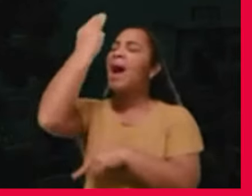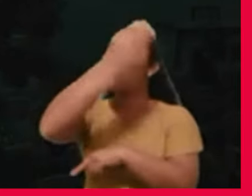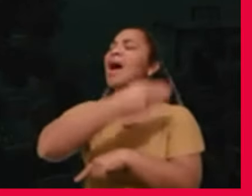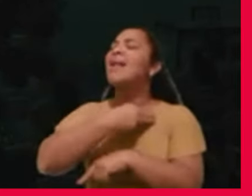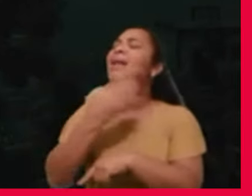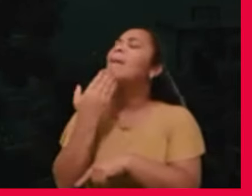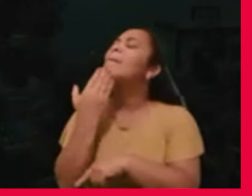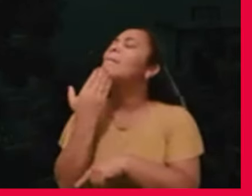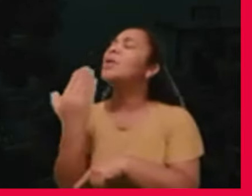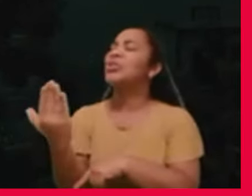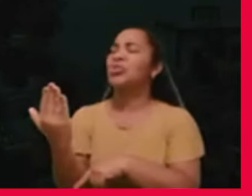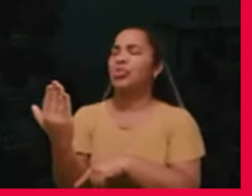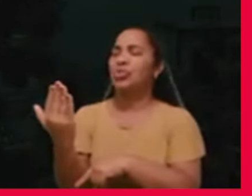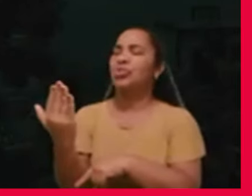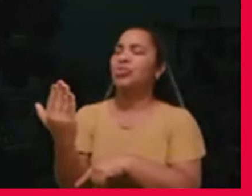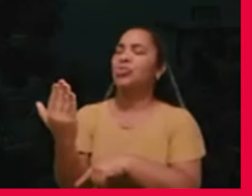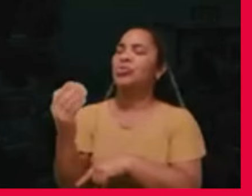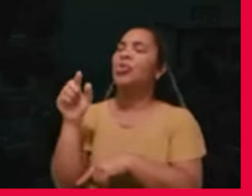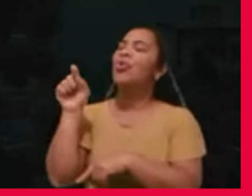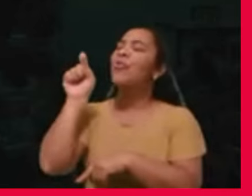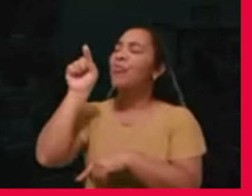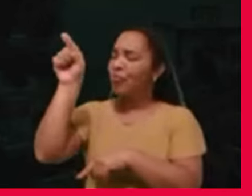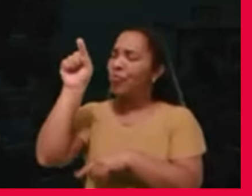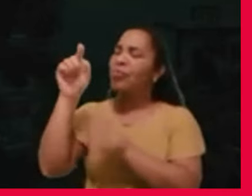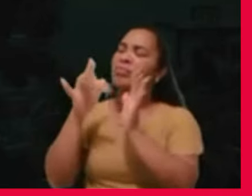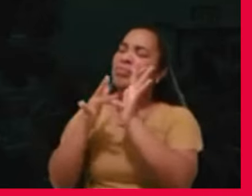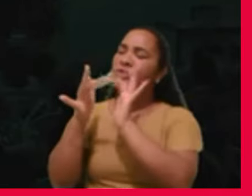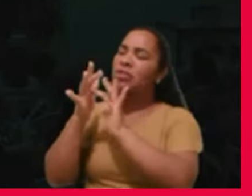tu a transformaste.